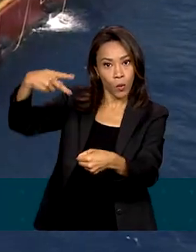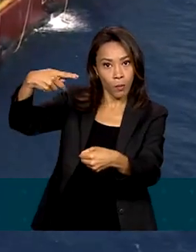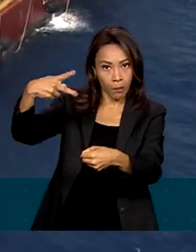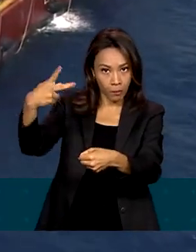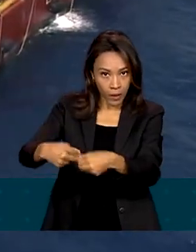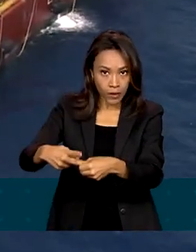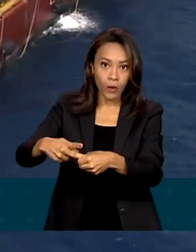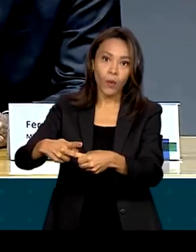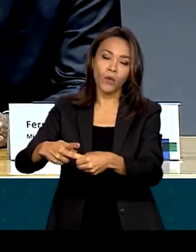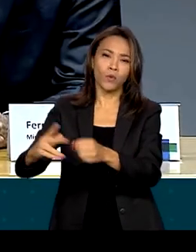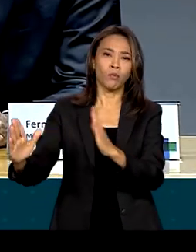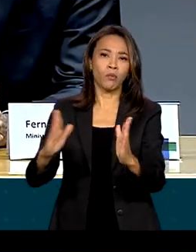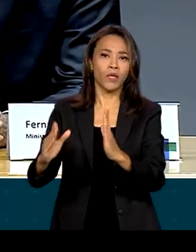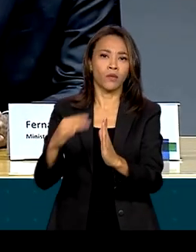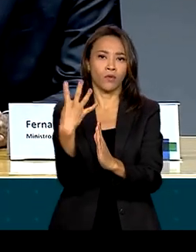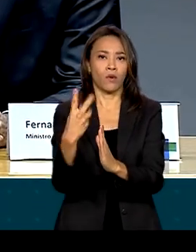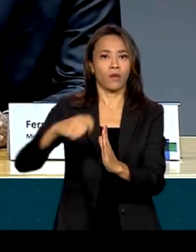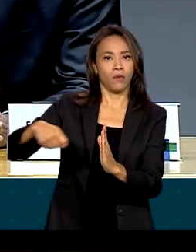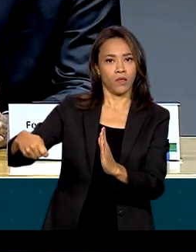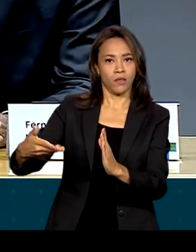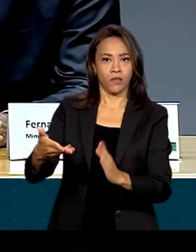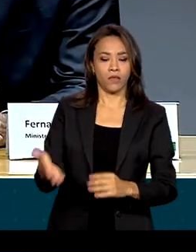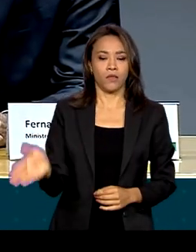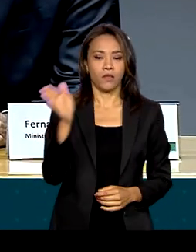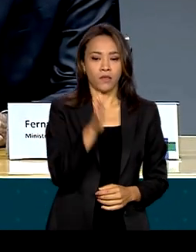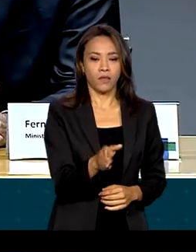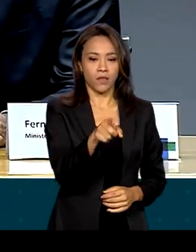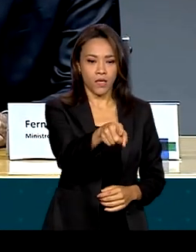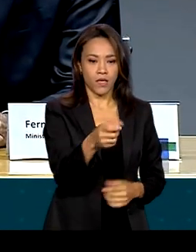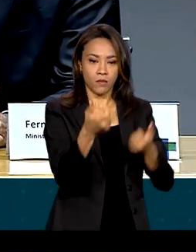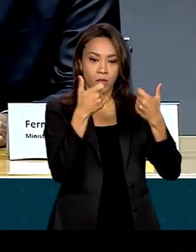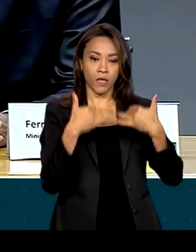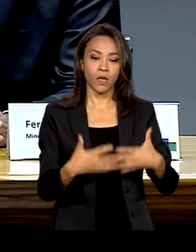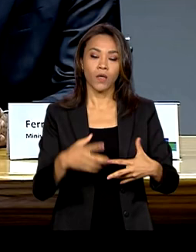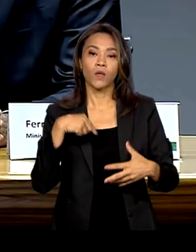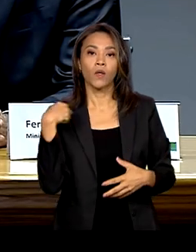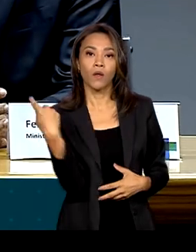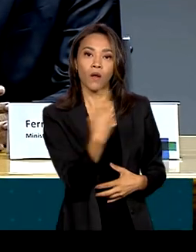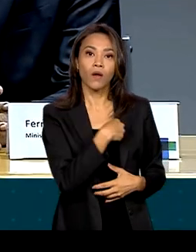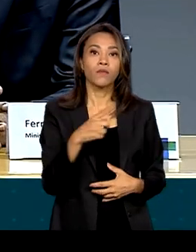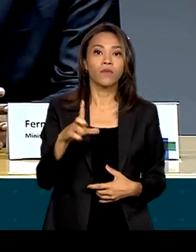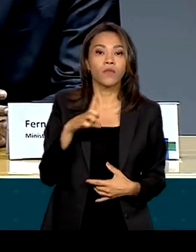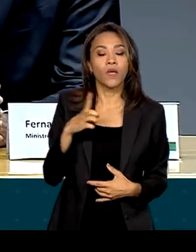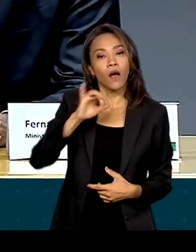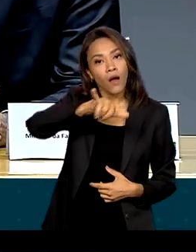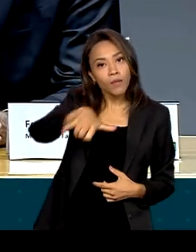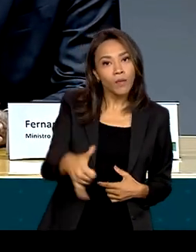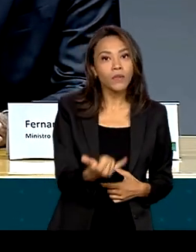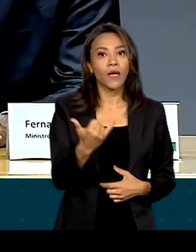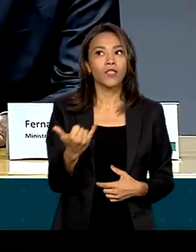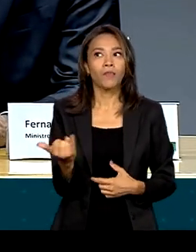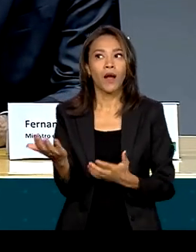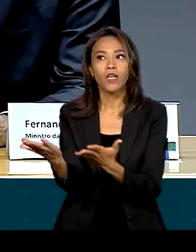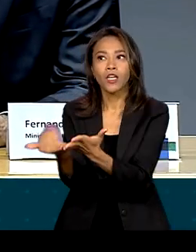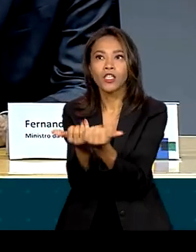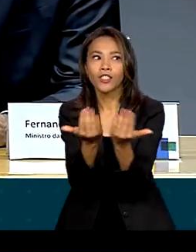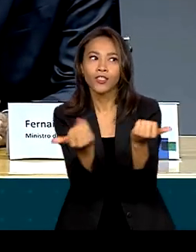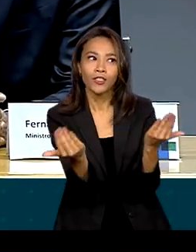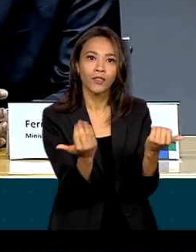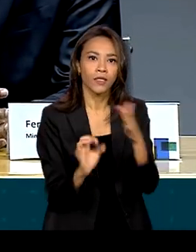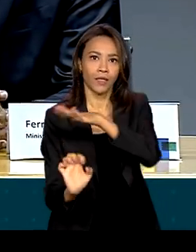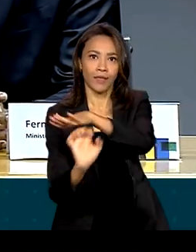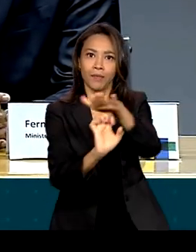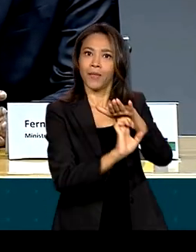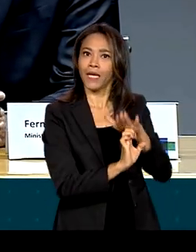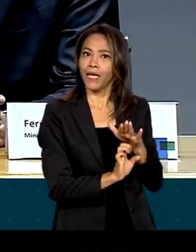de quatro meses. Nós vamos ter com isso a oportunidade de atrair investimentos, não só da